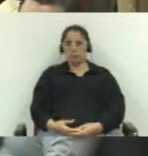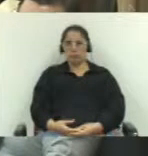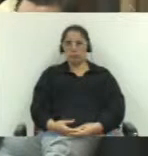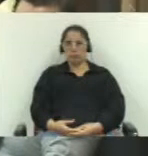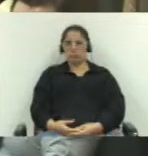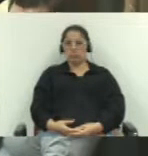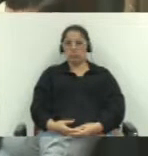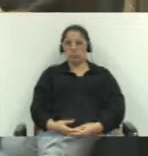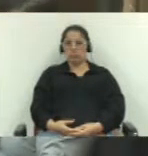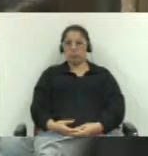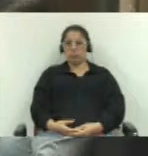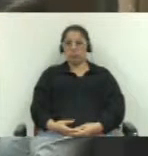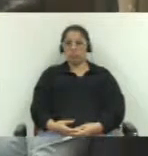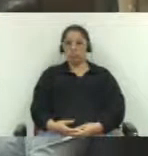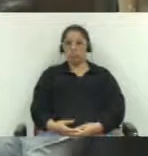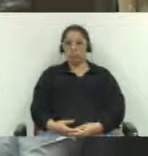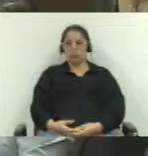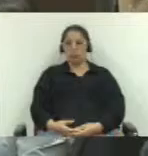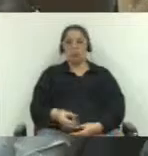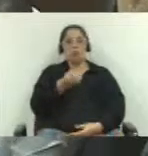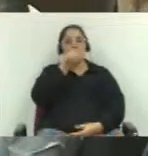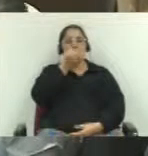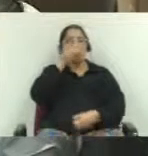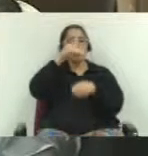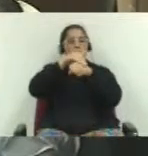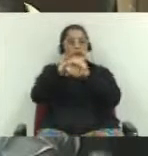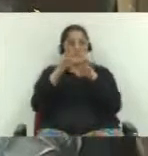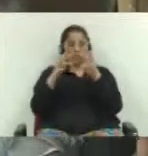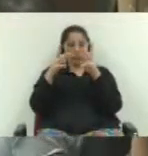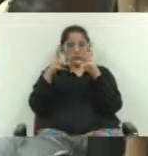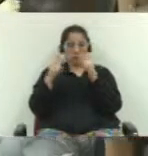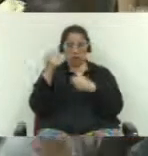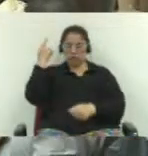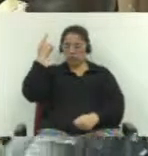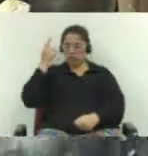pedido do nobre vereador Jorge Freitas.